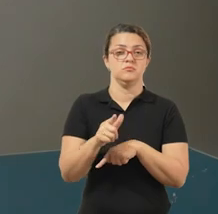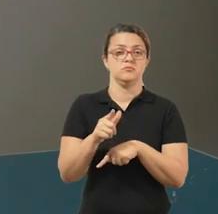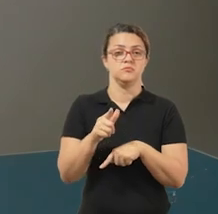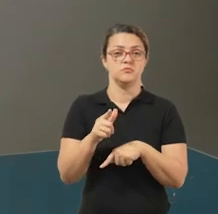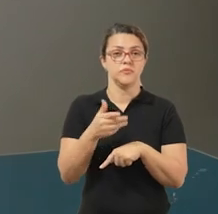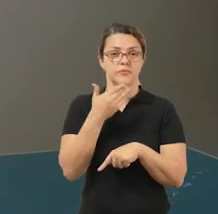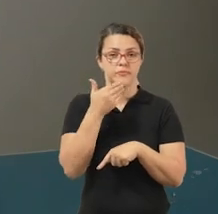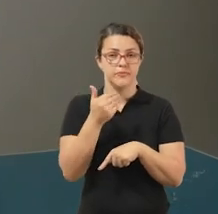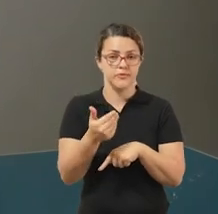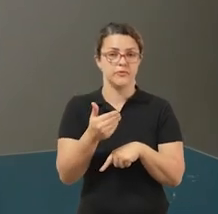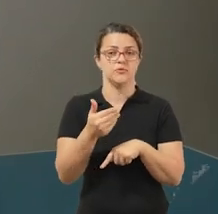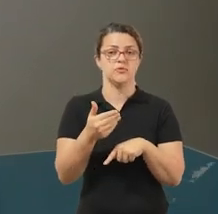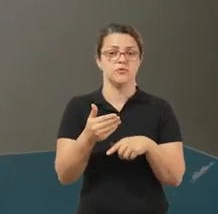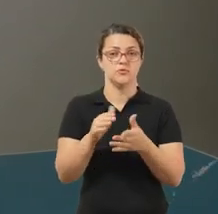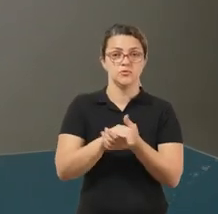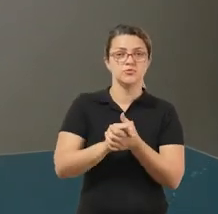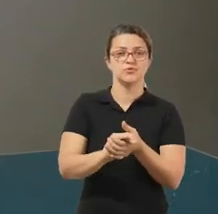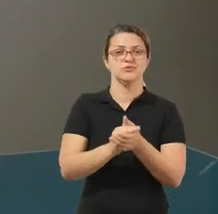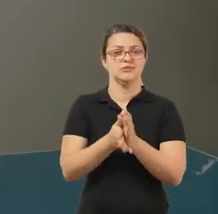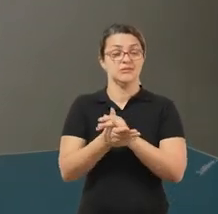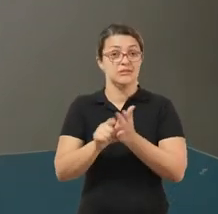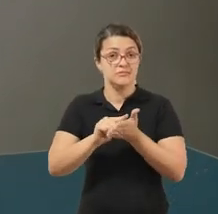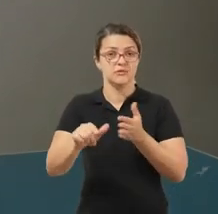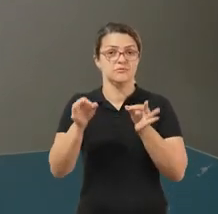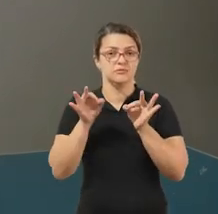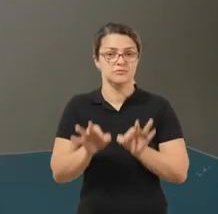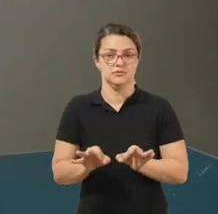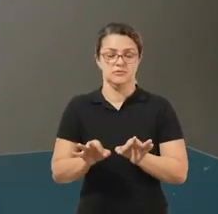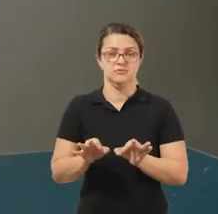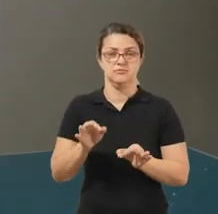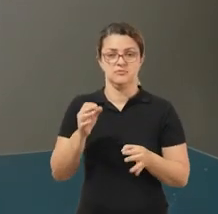condicionamento das mãos de limpeza, tudo bem?